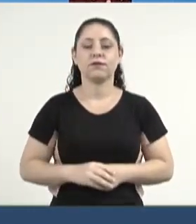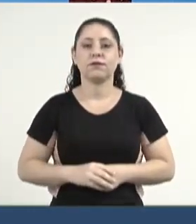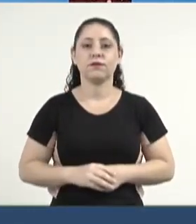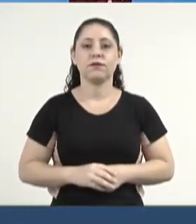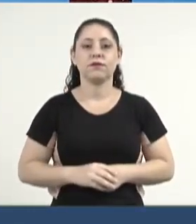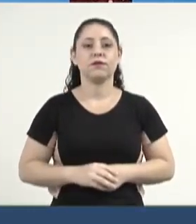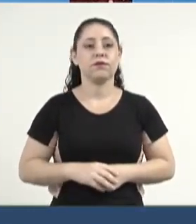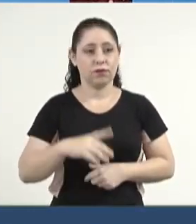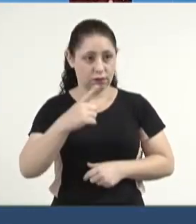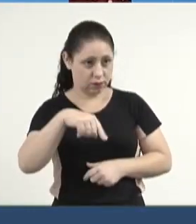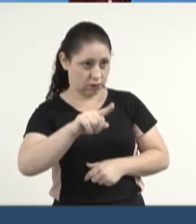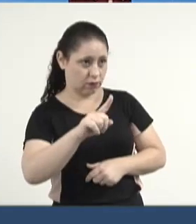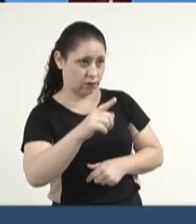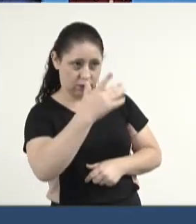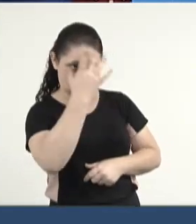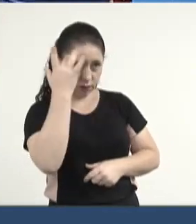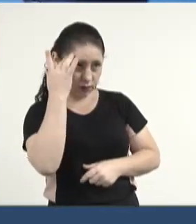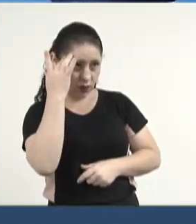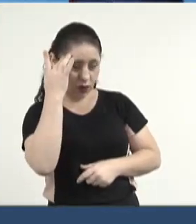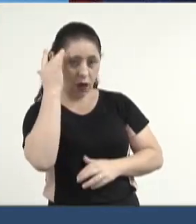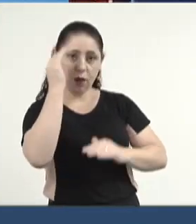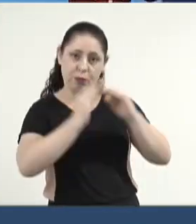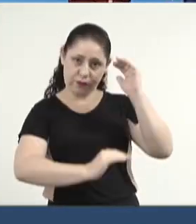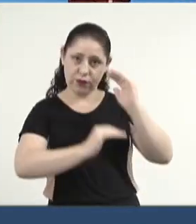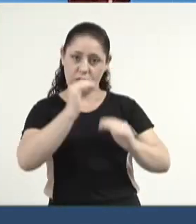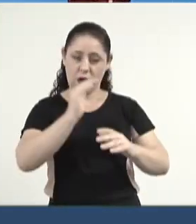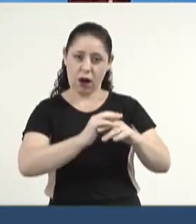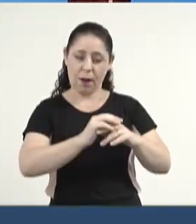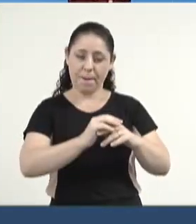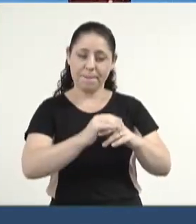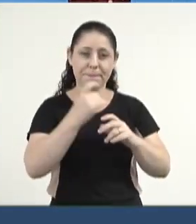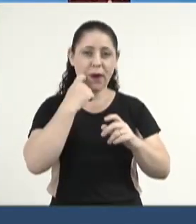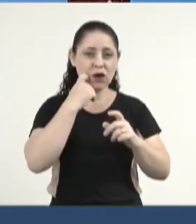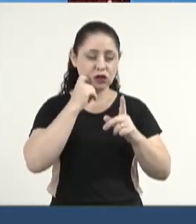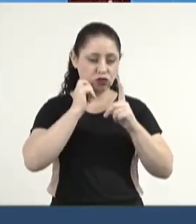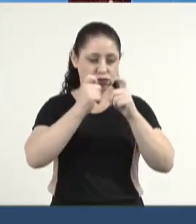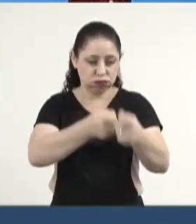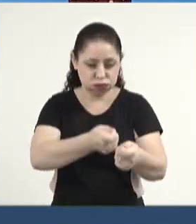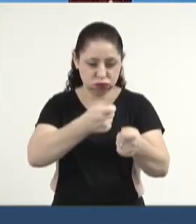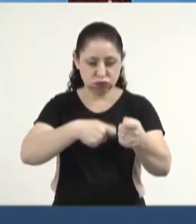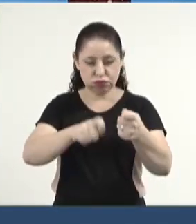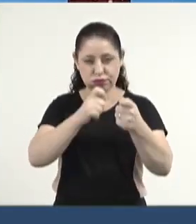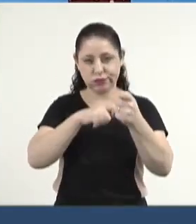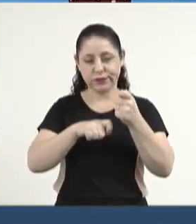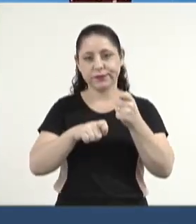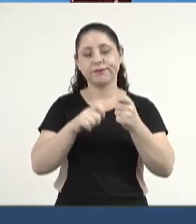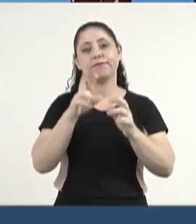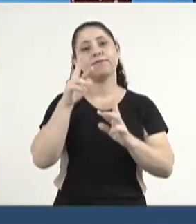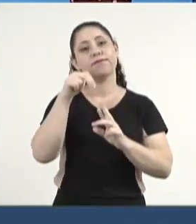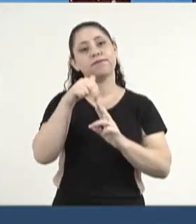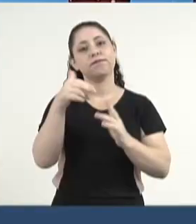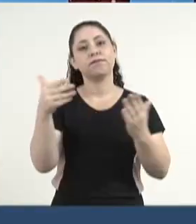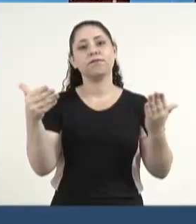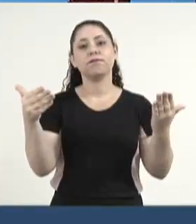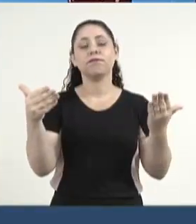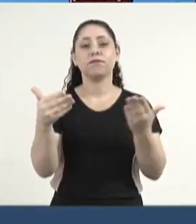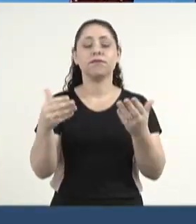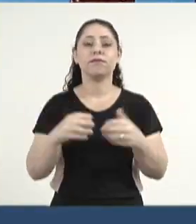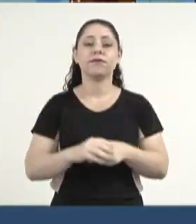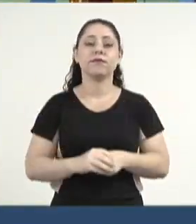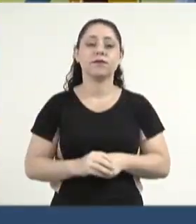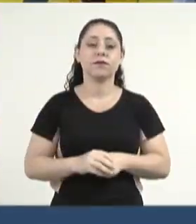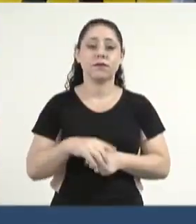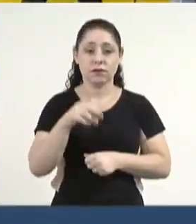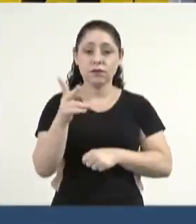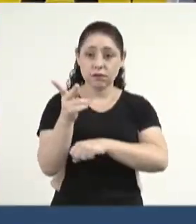os nossos pescadores profissionais que estão aqui hoje muito bem representados e que estão